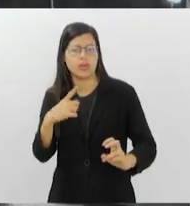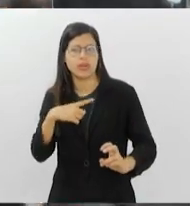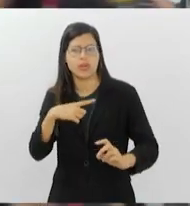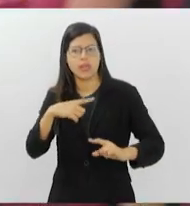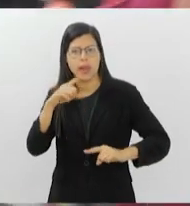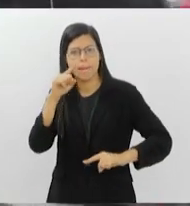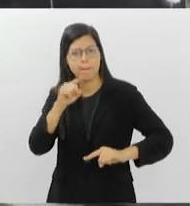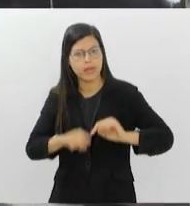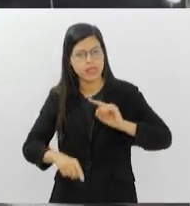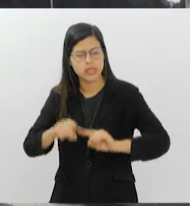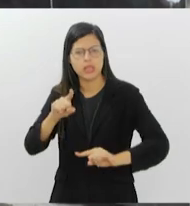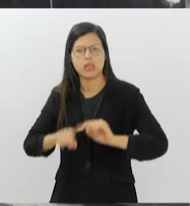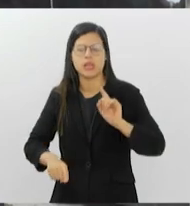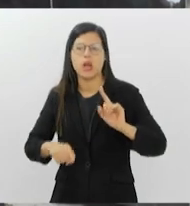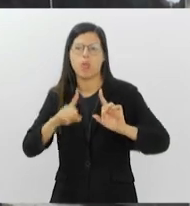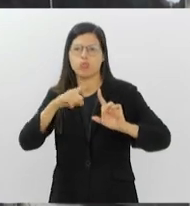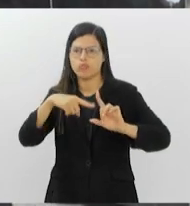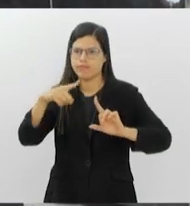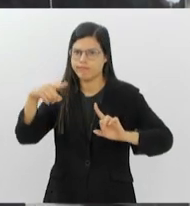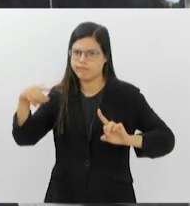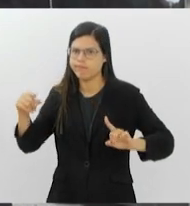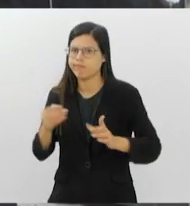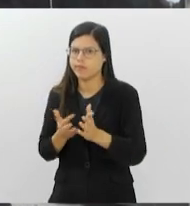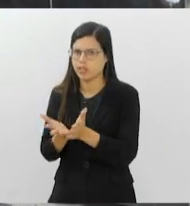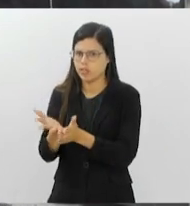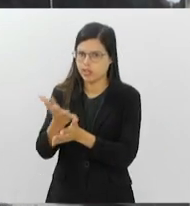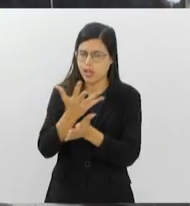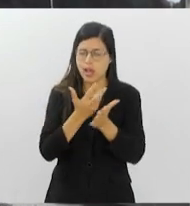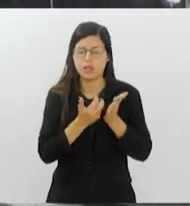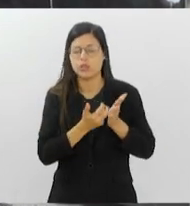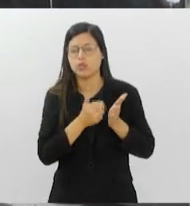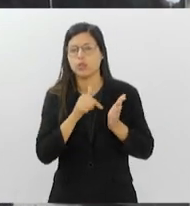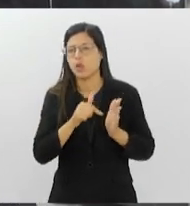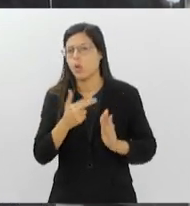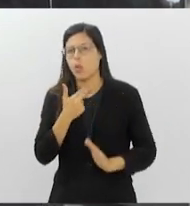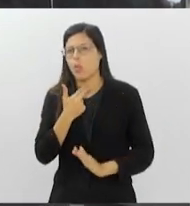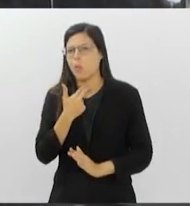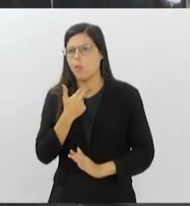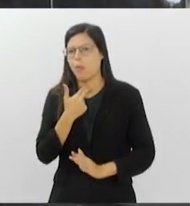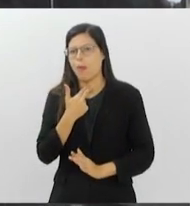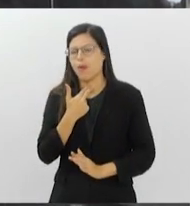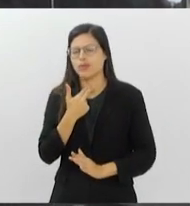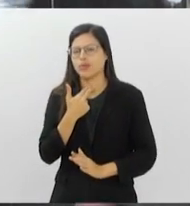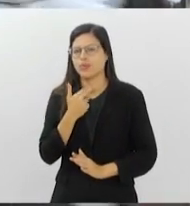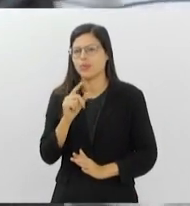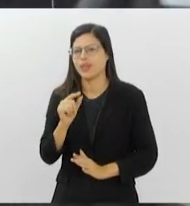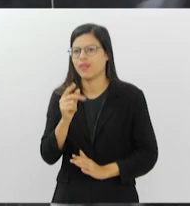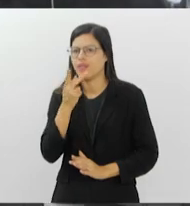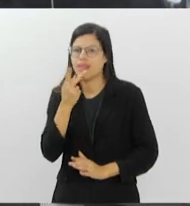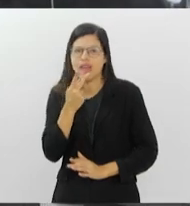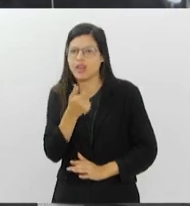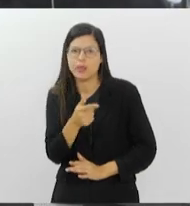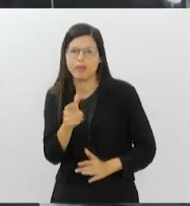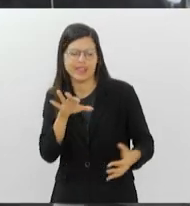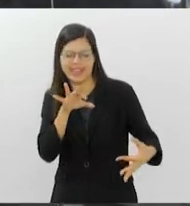estatístico. Então, eu não posso deixar de dizer que existe uma relação